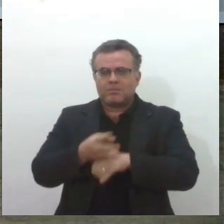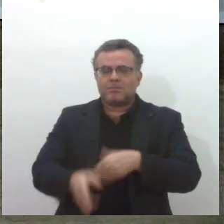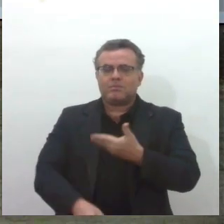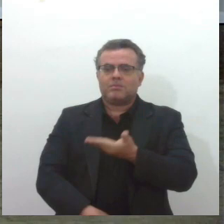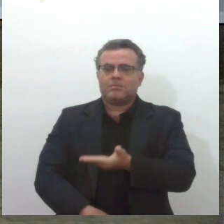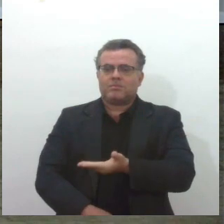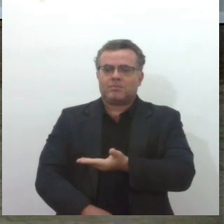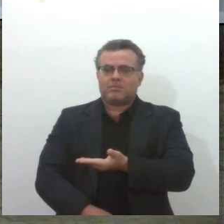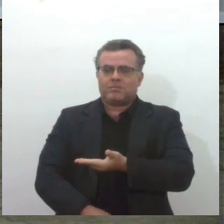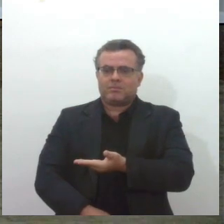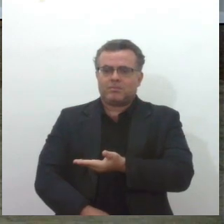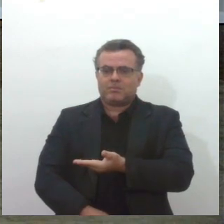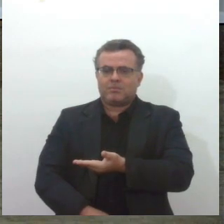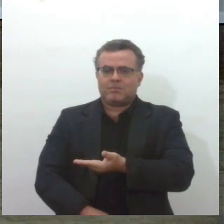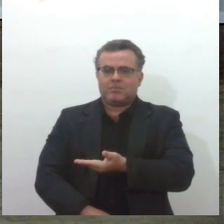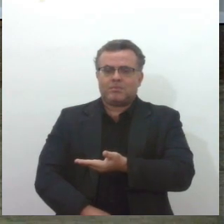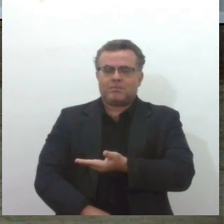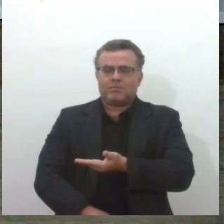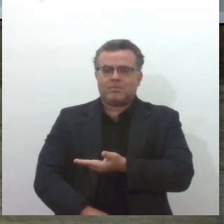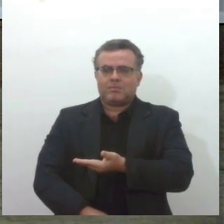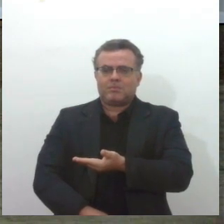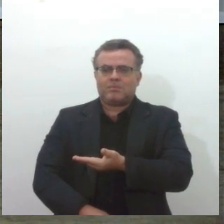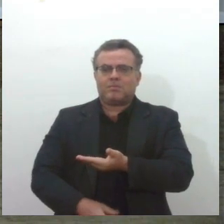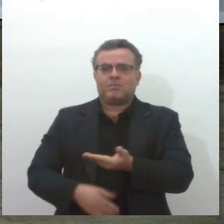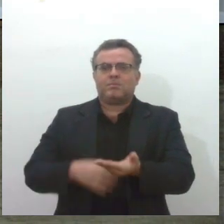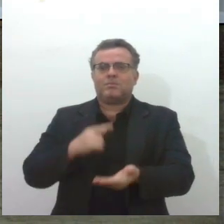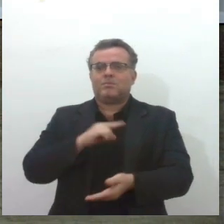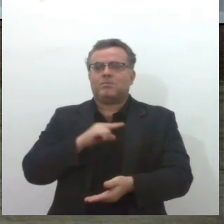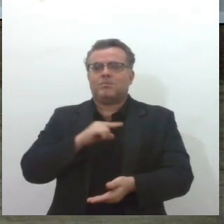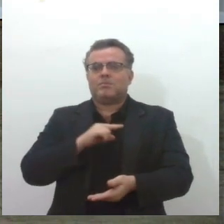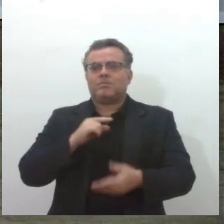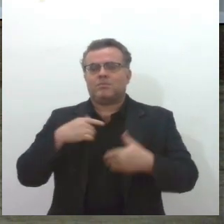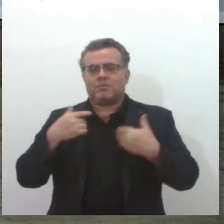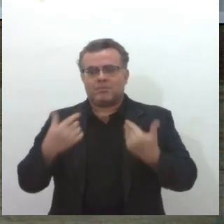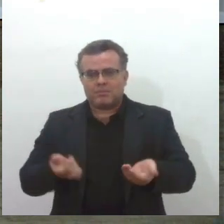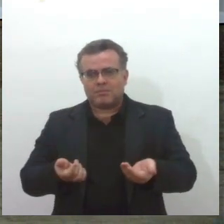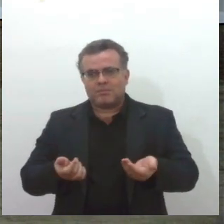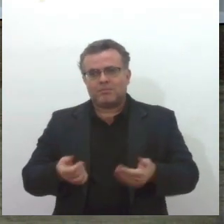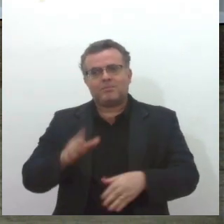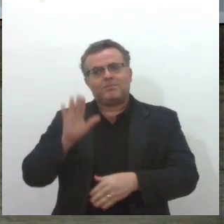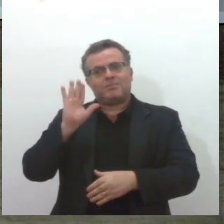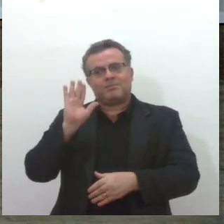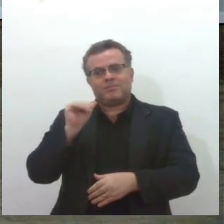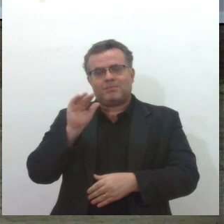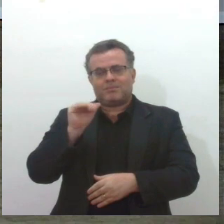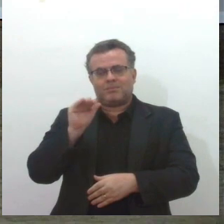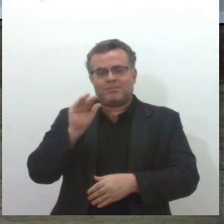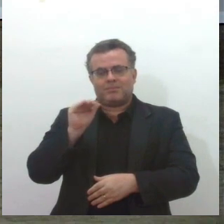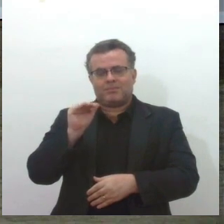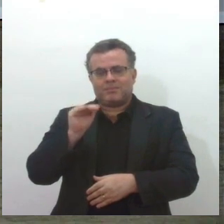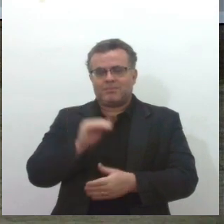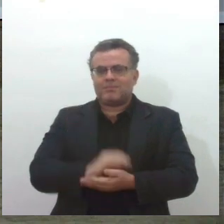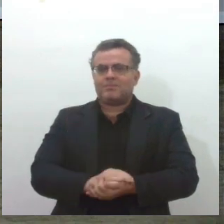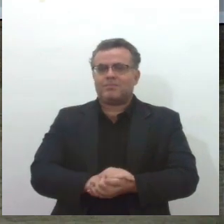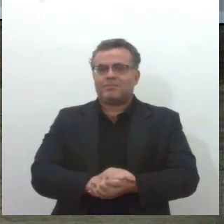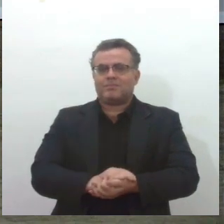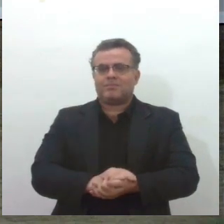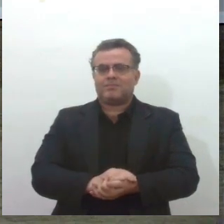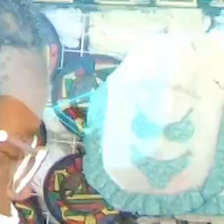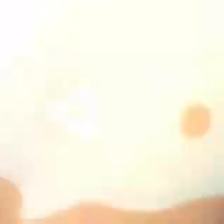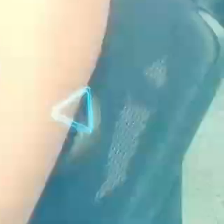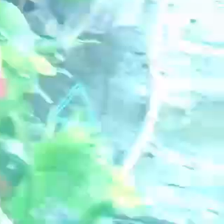-988-48-3198. Até o próximo programa Ales no Comando. Tchau, tchau!